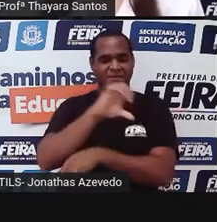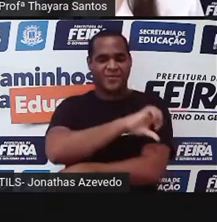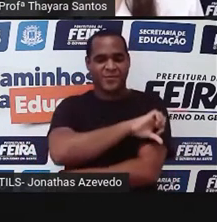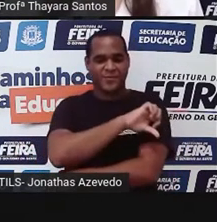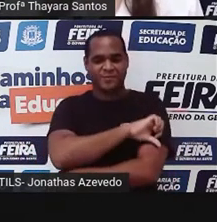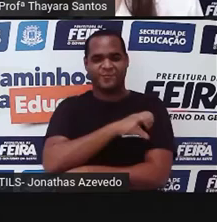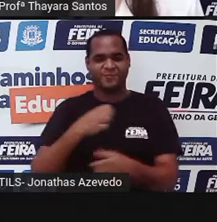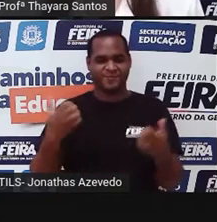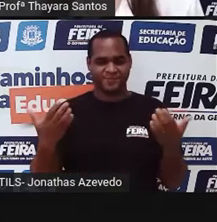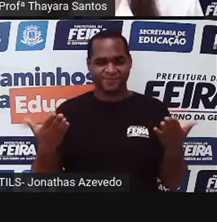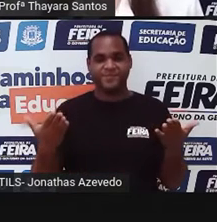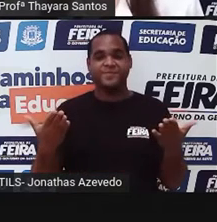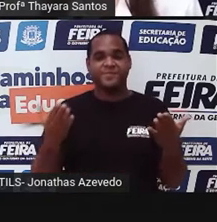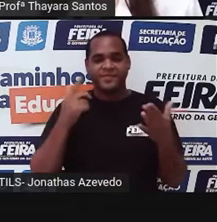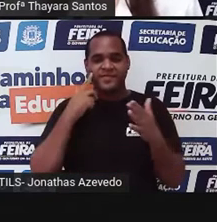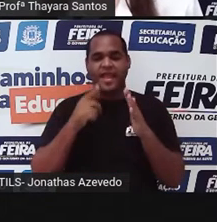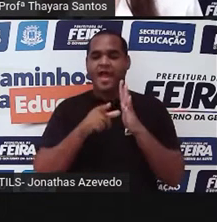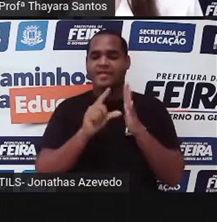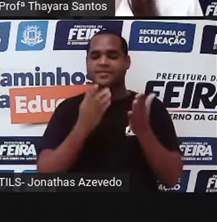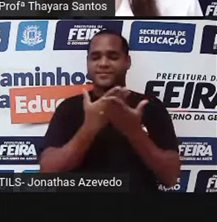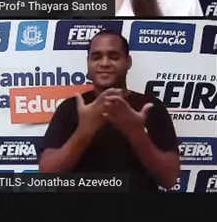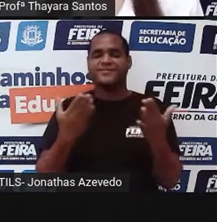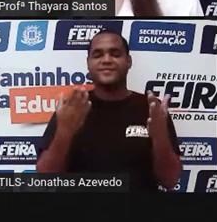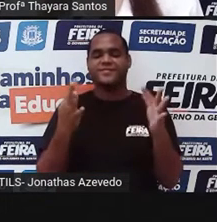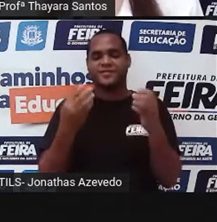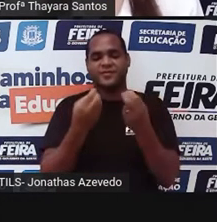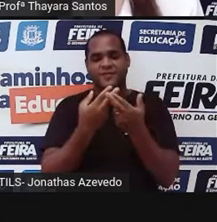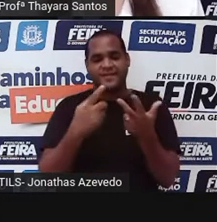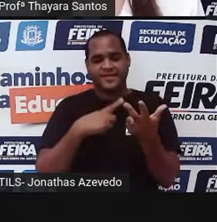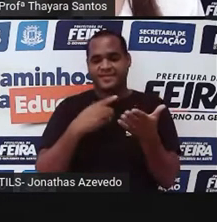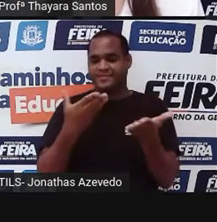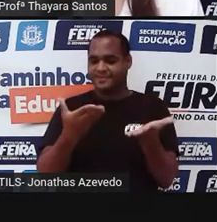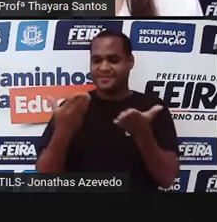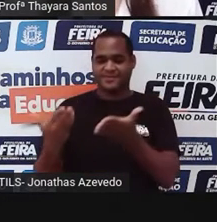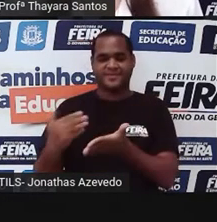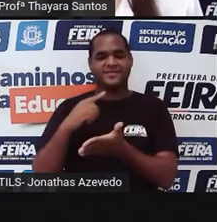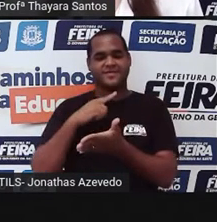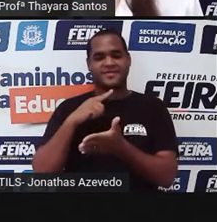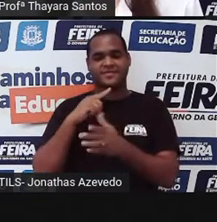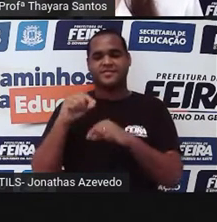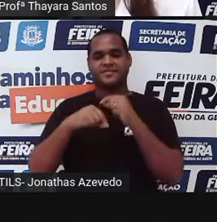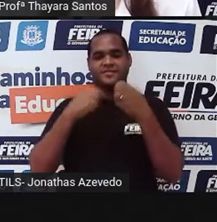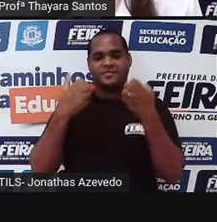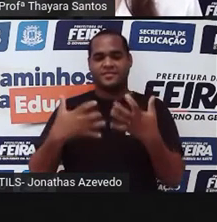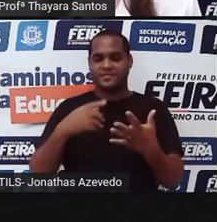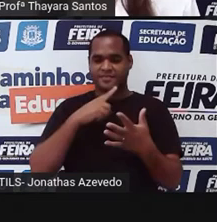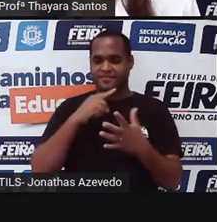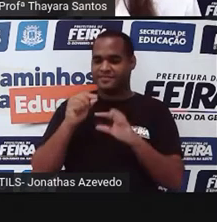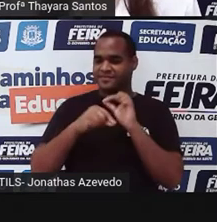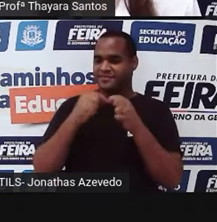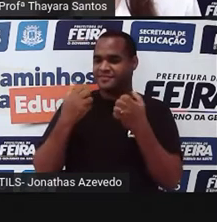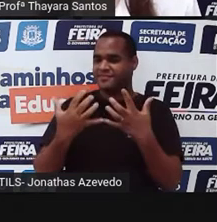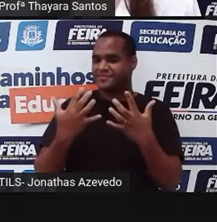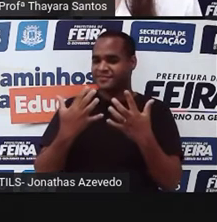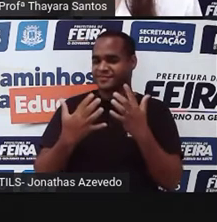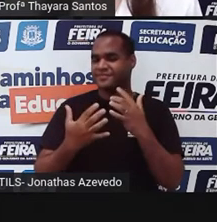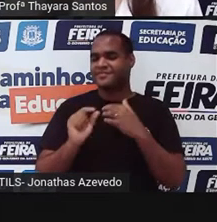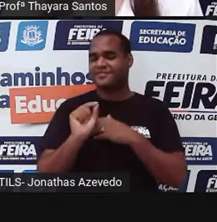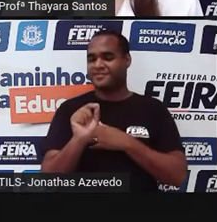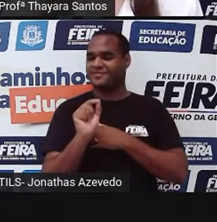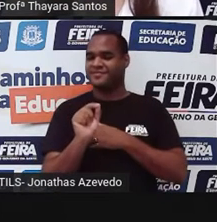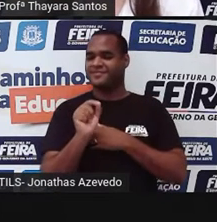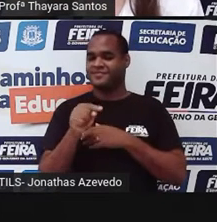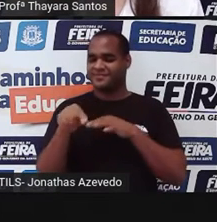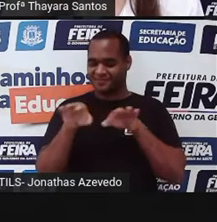Antes de tudo, sejam vocês que estão aí do outro lado muito bem-vindos à nossa aula. É uma alegria enorme para a gente ter vocês conosco, né? Tudo aqui é